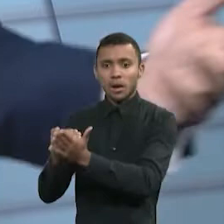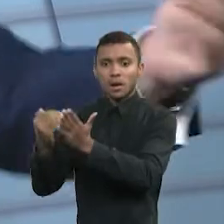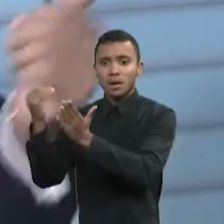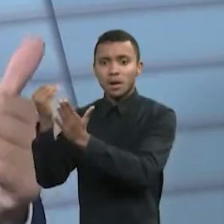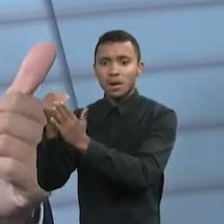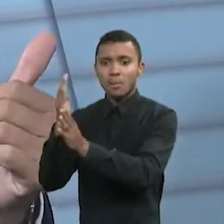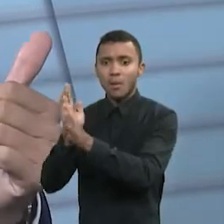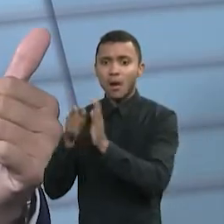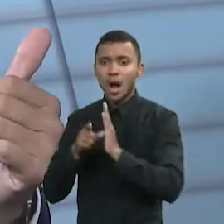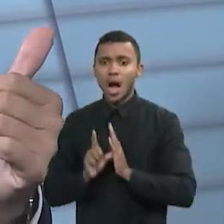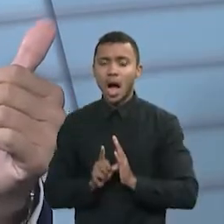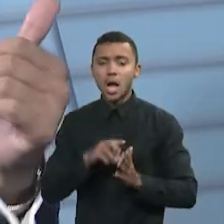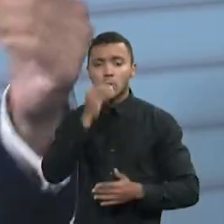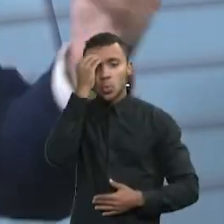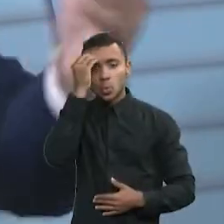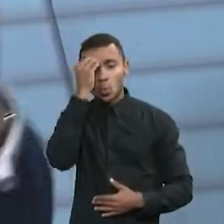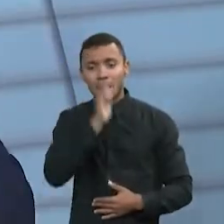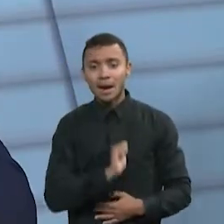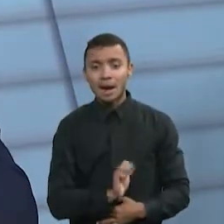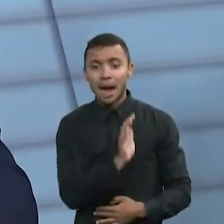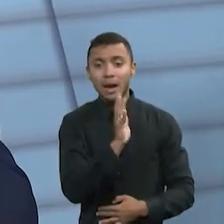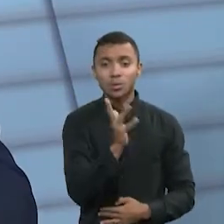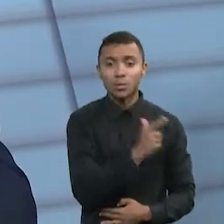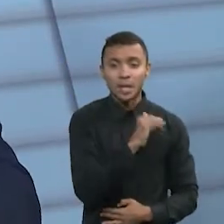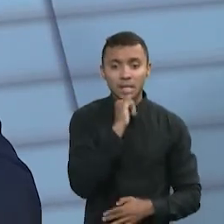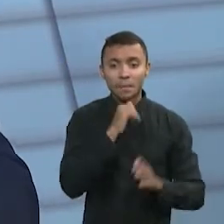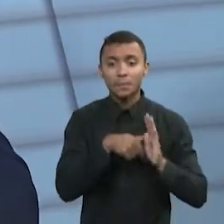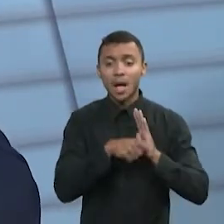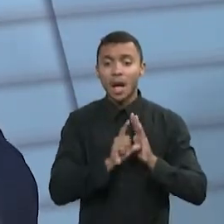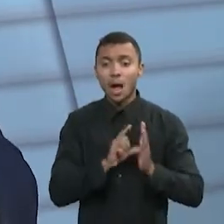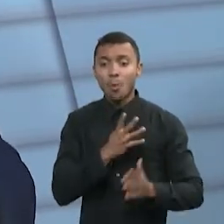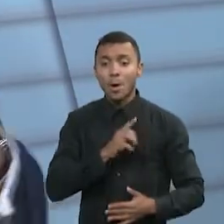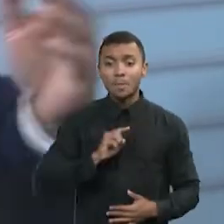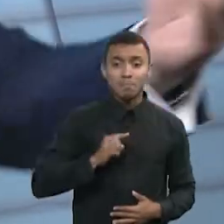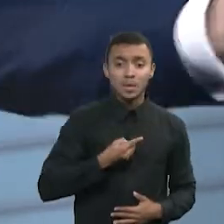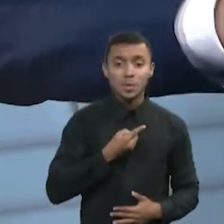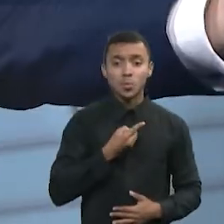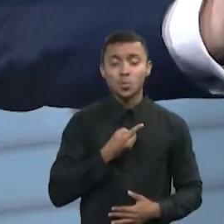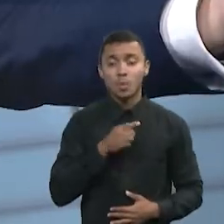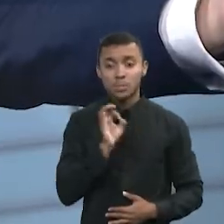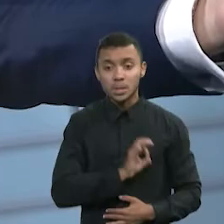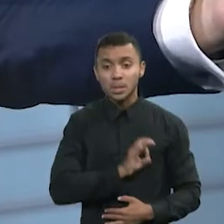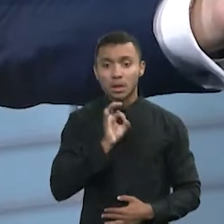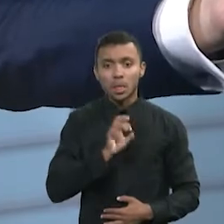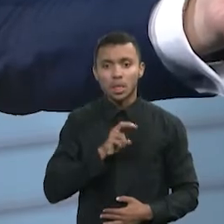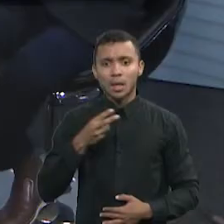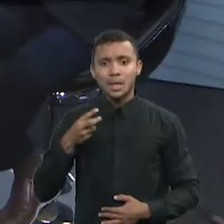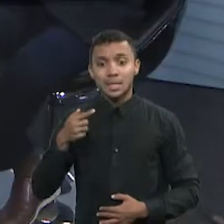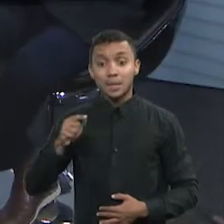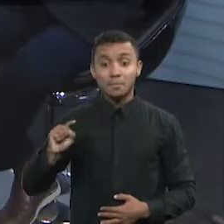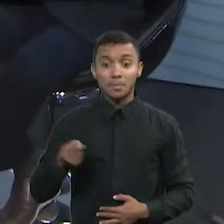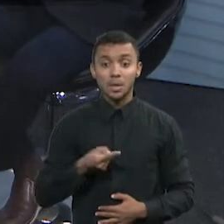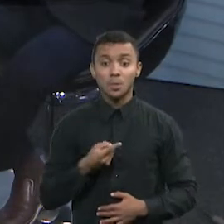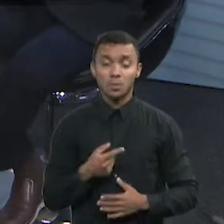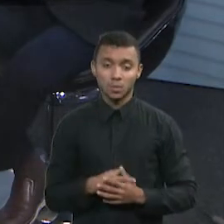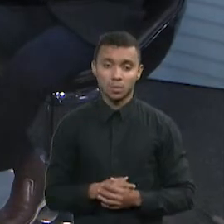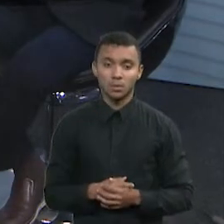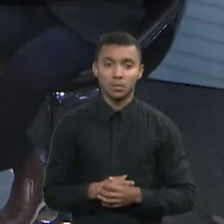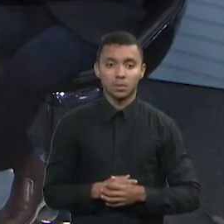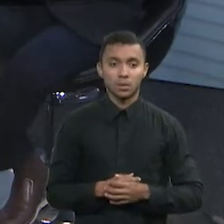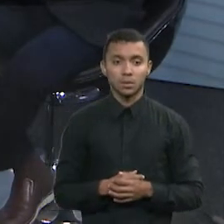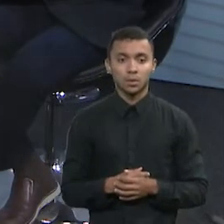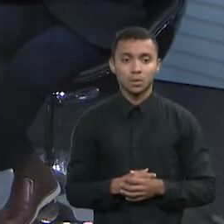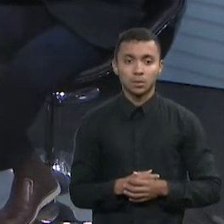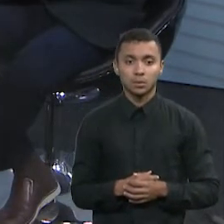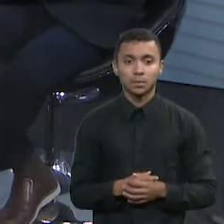corrigiu pela inflação. O que é isso? Você sai de 4,5% para 7,8%. E como é que você quer motivar alguém a prender nesse